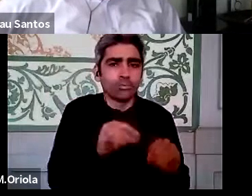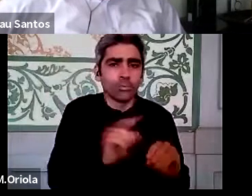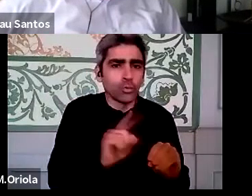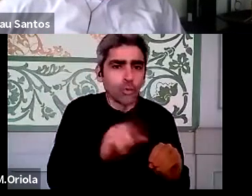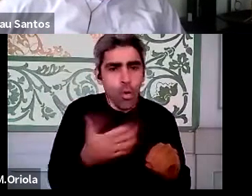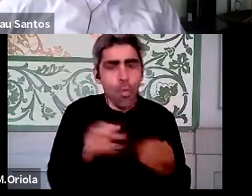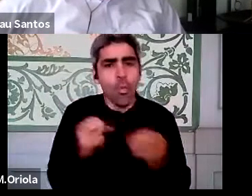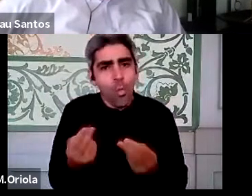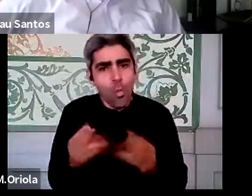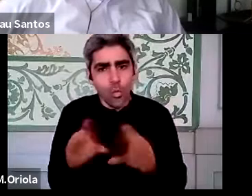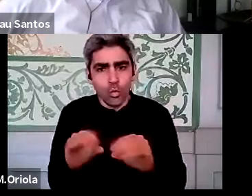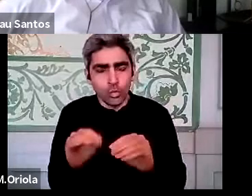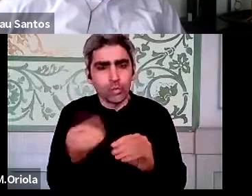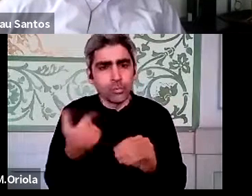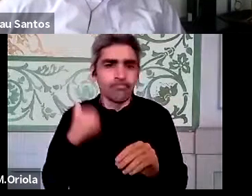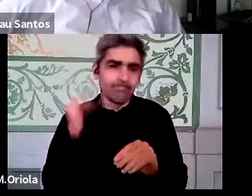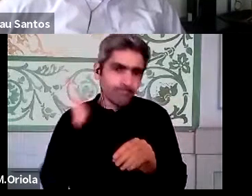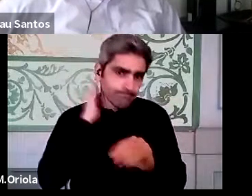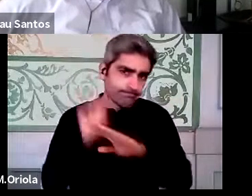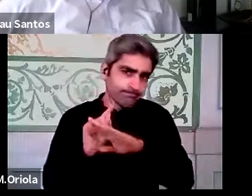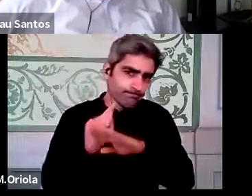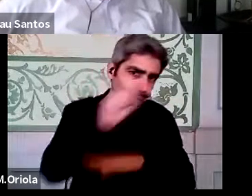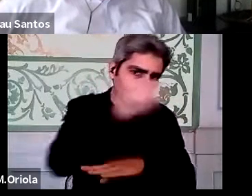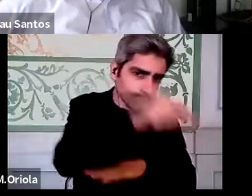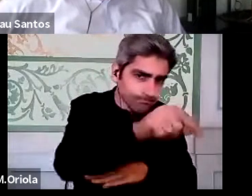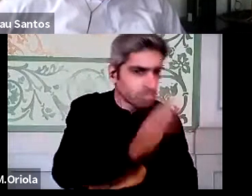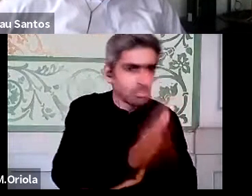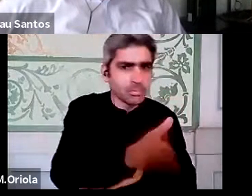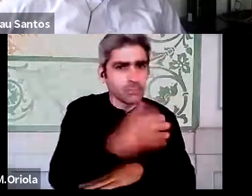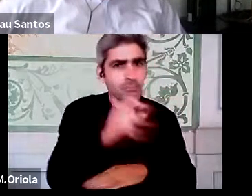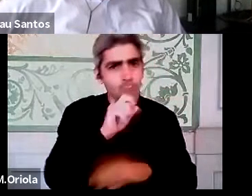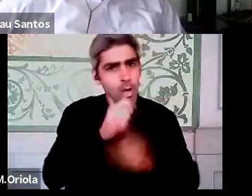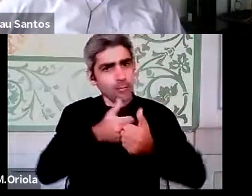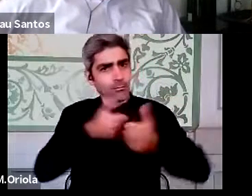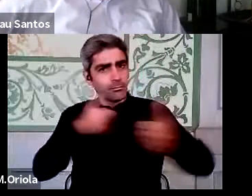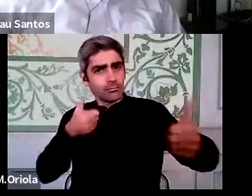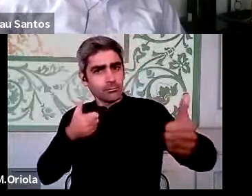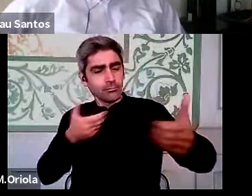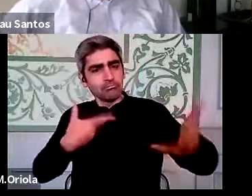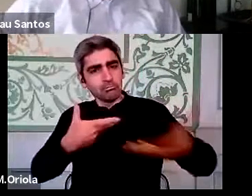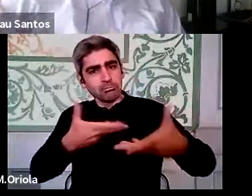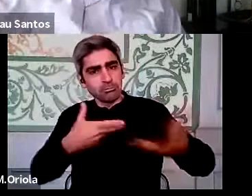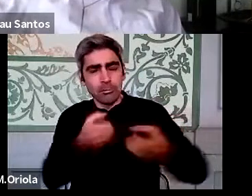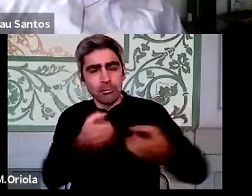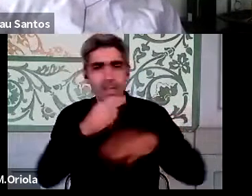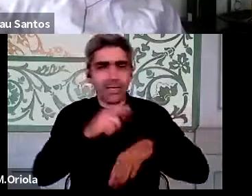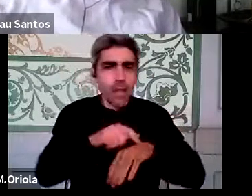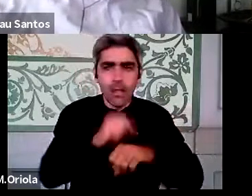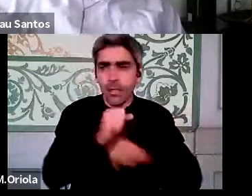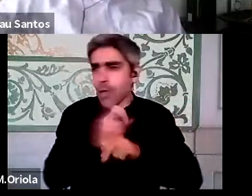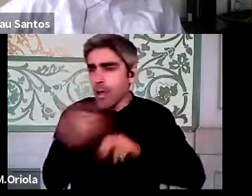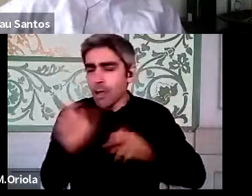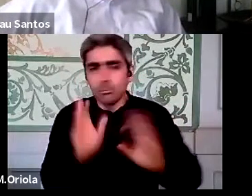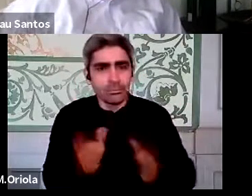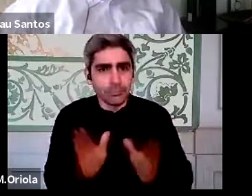colaborar não obrigue eu deslocar-me a uma outra organização para estar em conjunto e que perca tempo no meio do meu trabalho para o fazer,